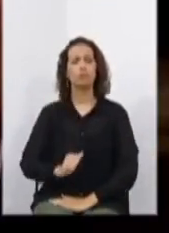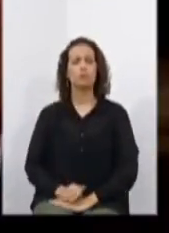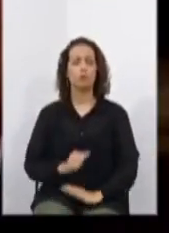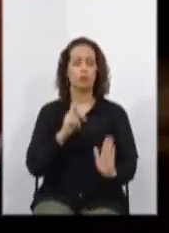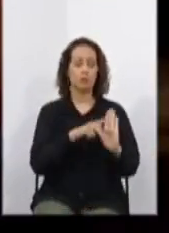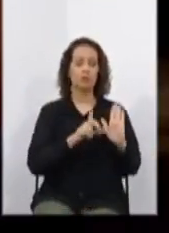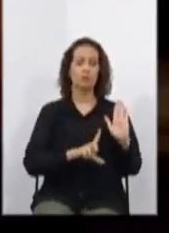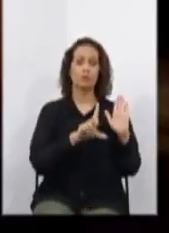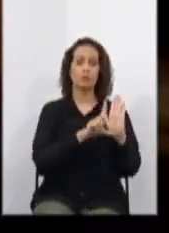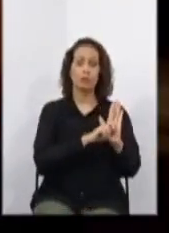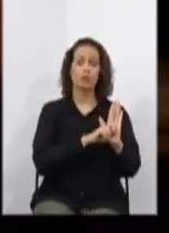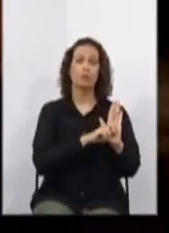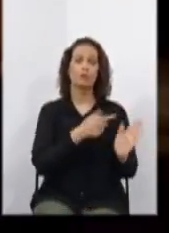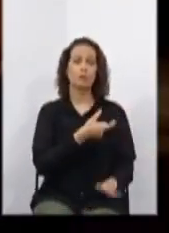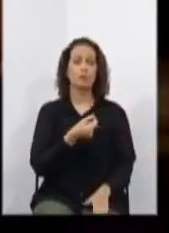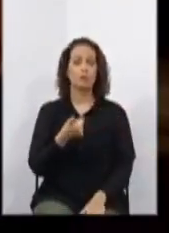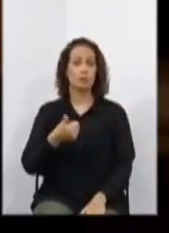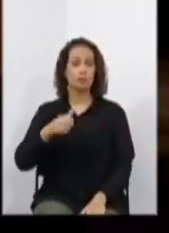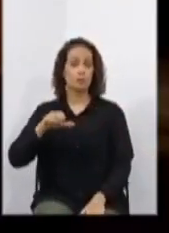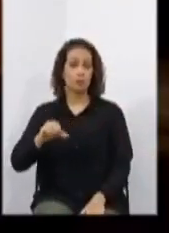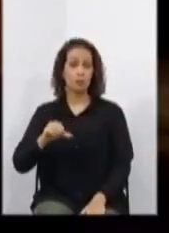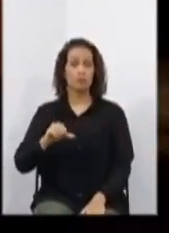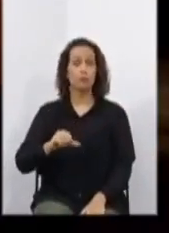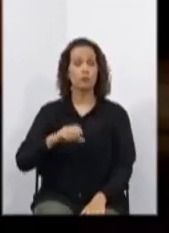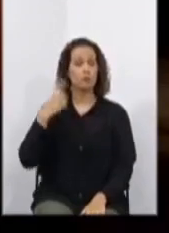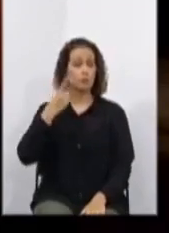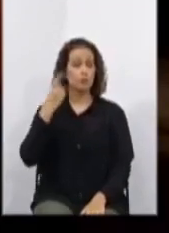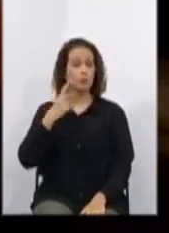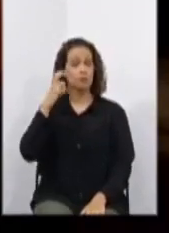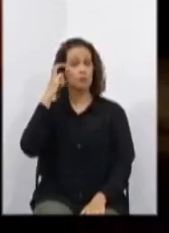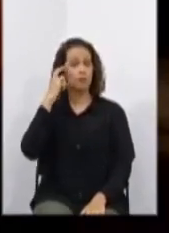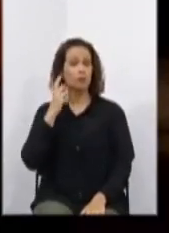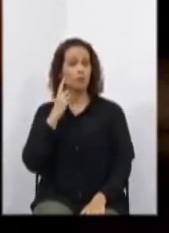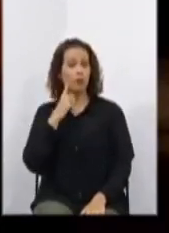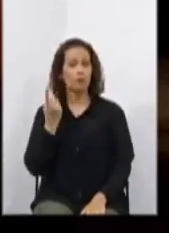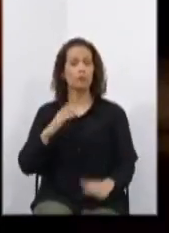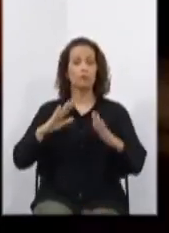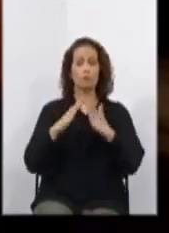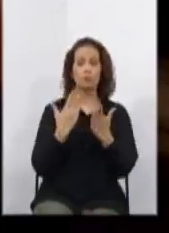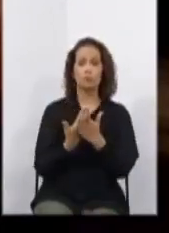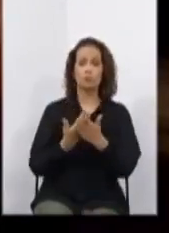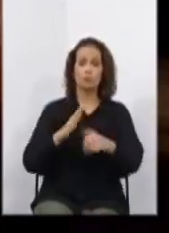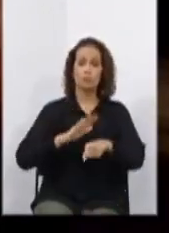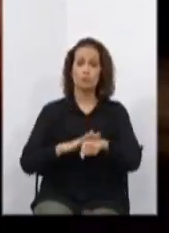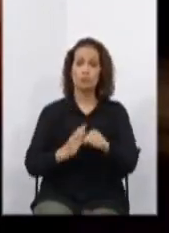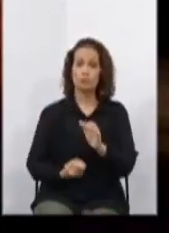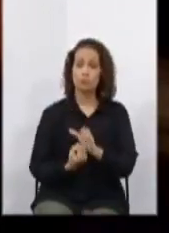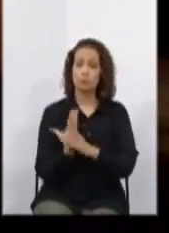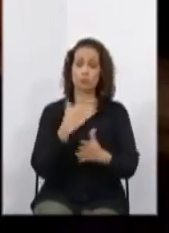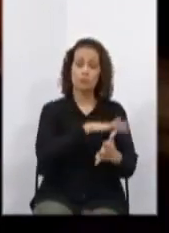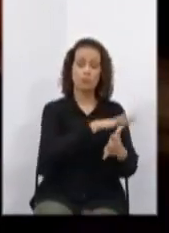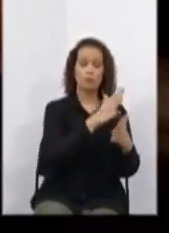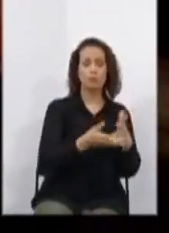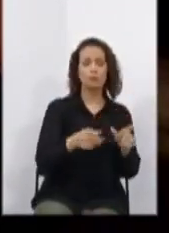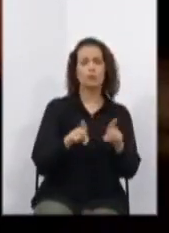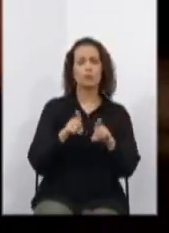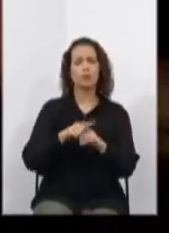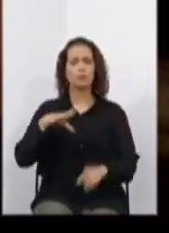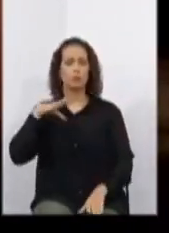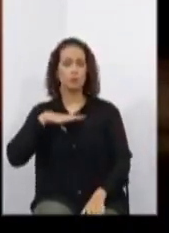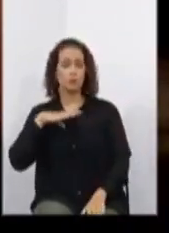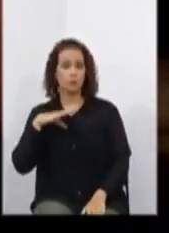919 de 2019, do deputado Zé Guilherme, que cria as escolas bilíngues em Libras e em Português na rede pública